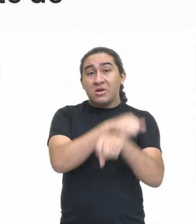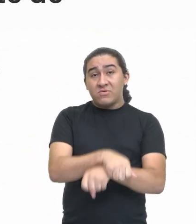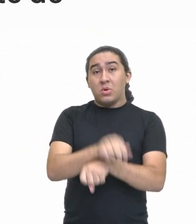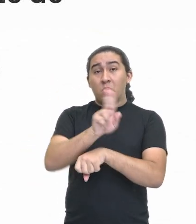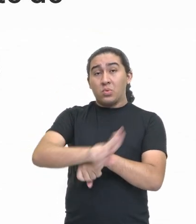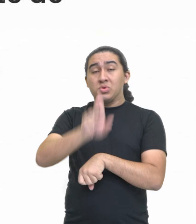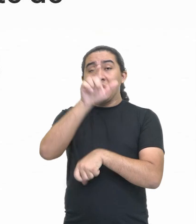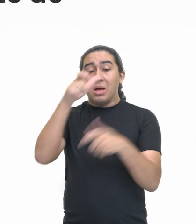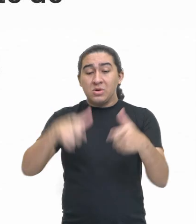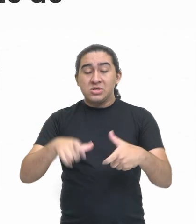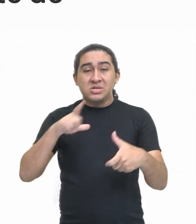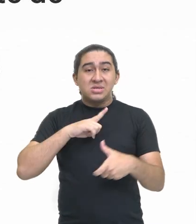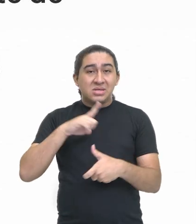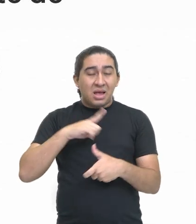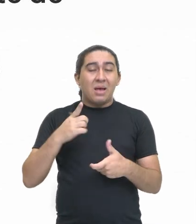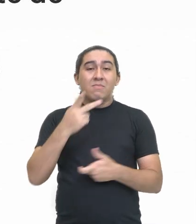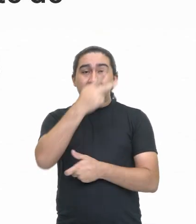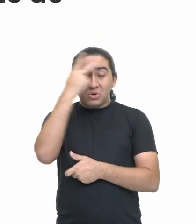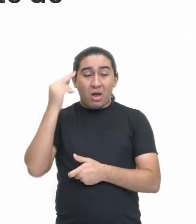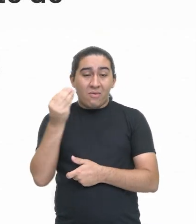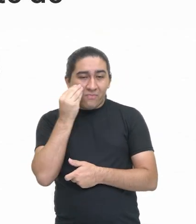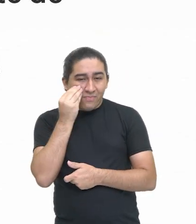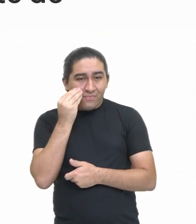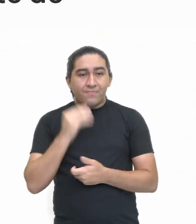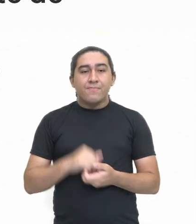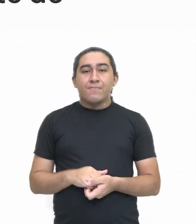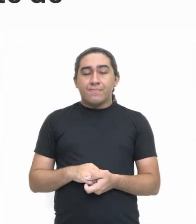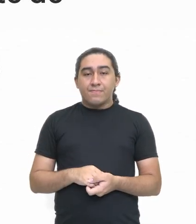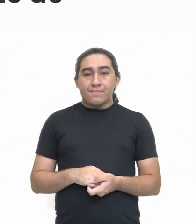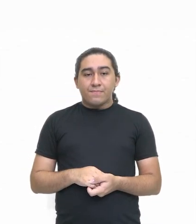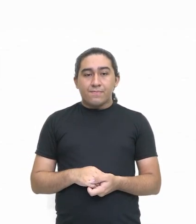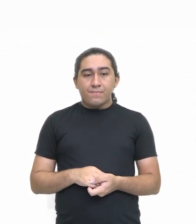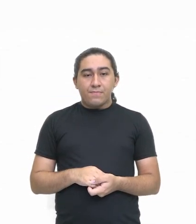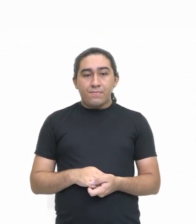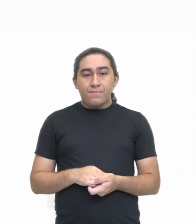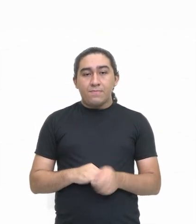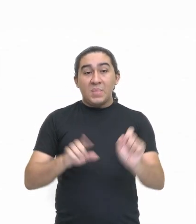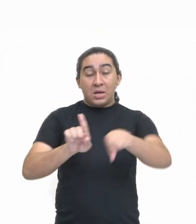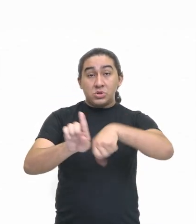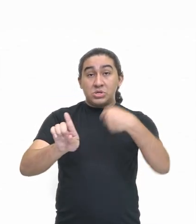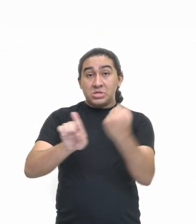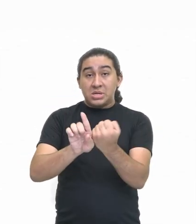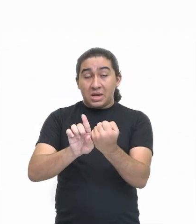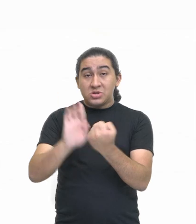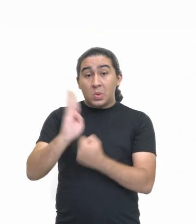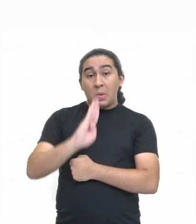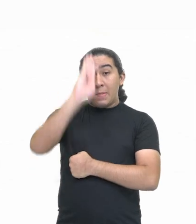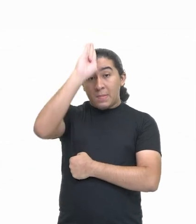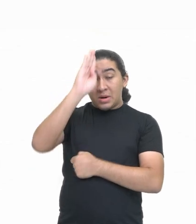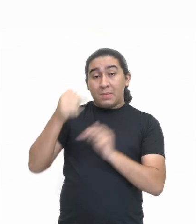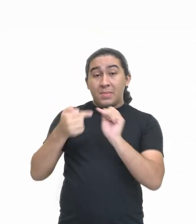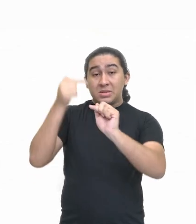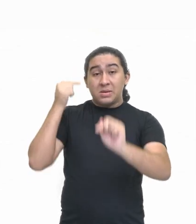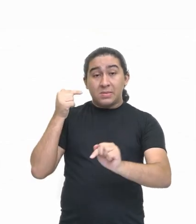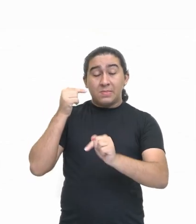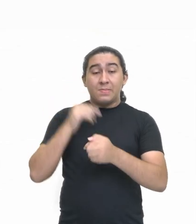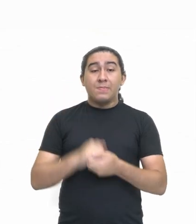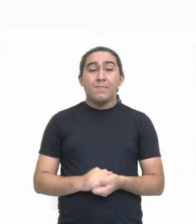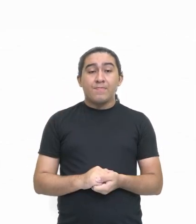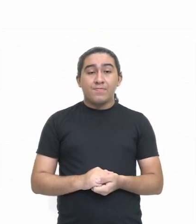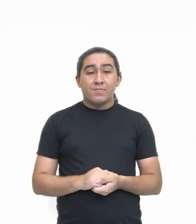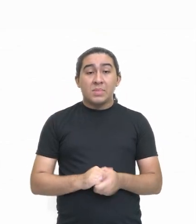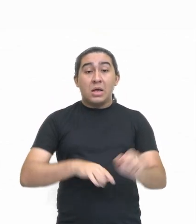utilizada para entretenimento. Ok? Vamos lá, sociedade romana. Sociedade da Roma Antiga.